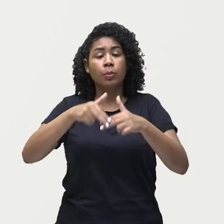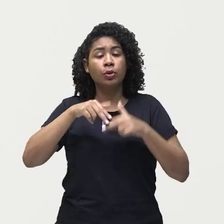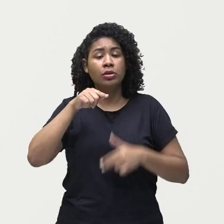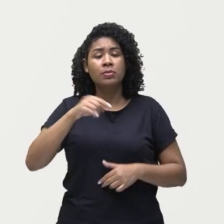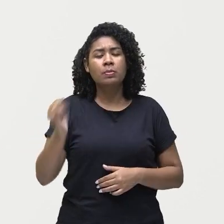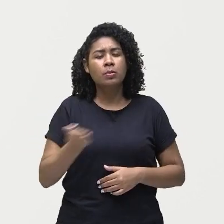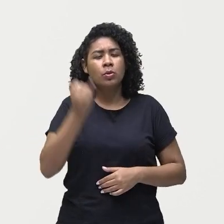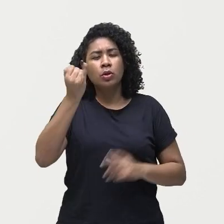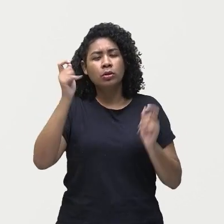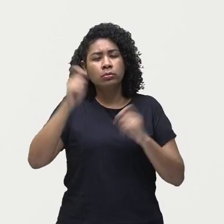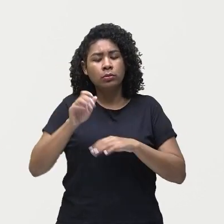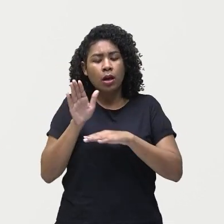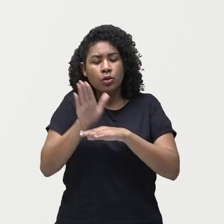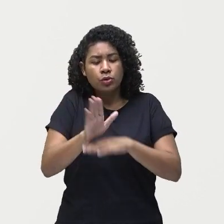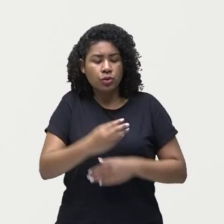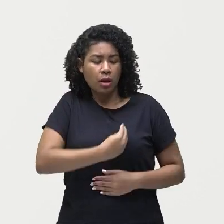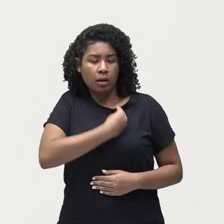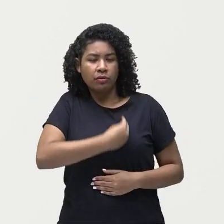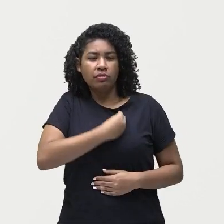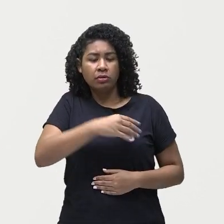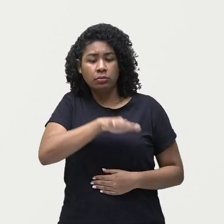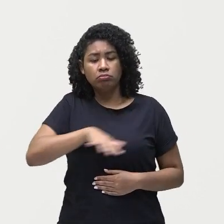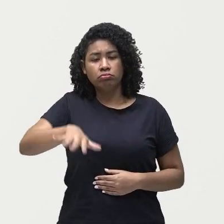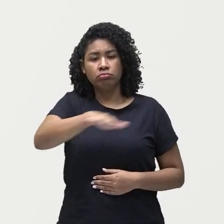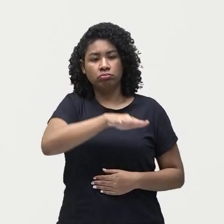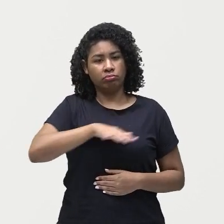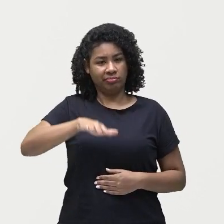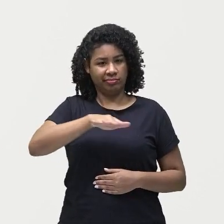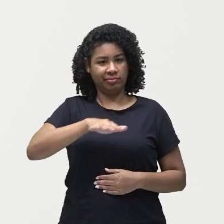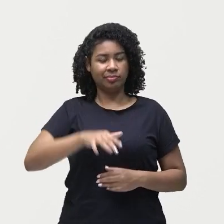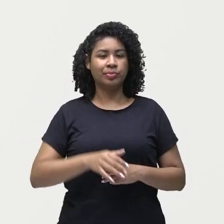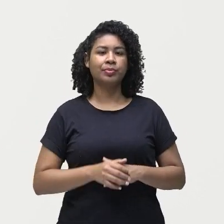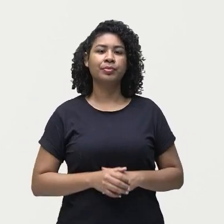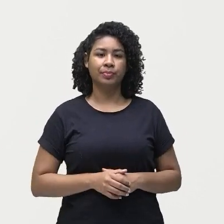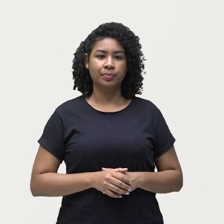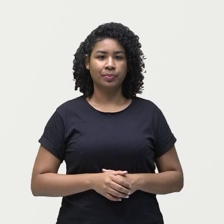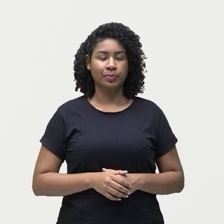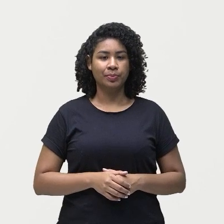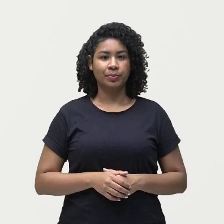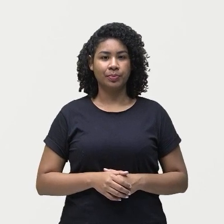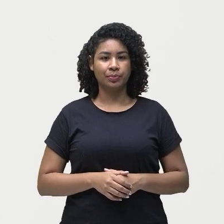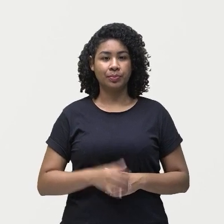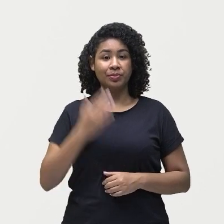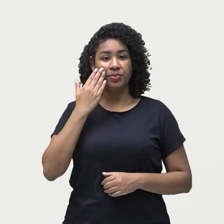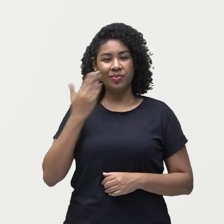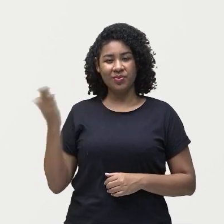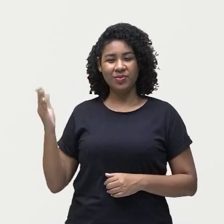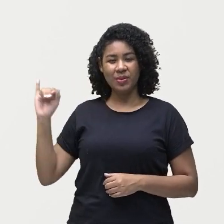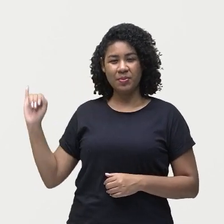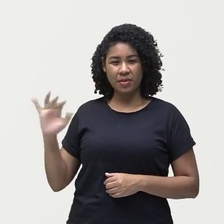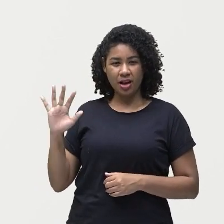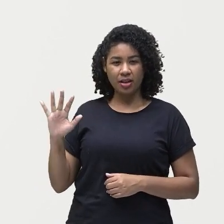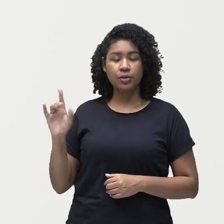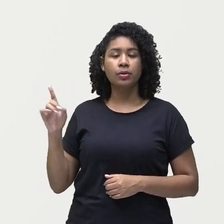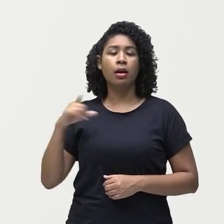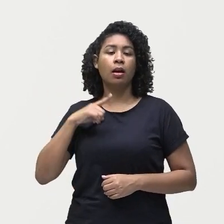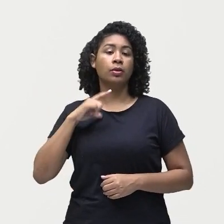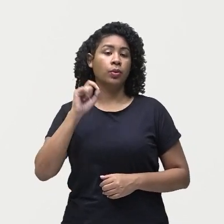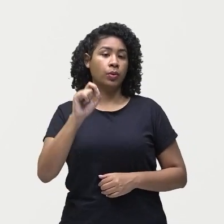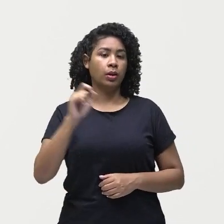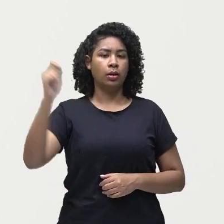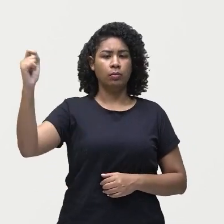terrestre. Então, acompanhem comigo aí nessa imagem. Você vai ter o Sol